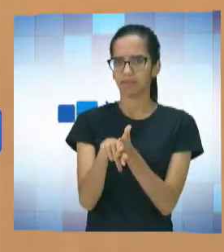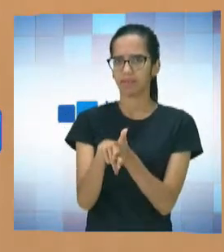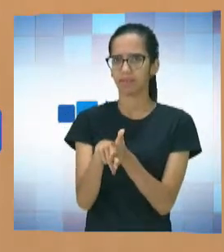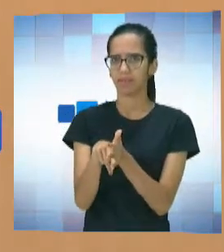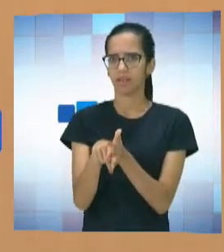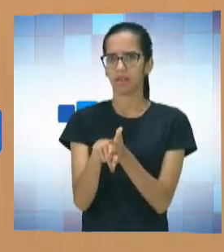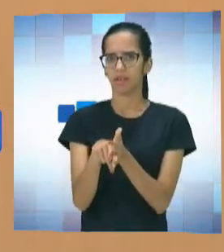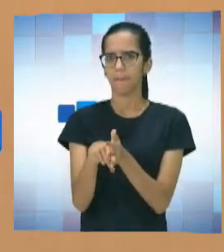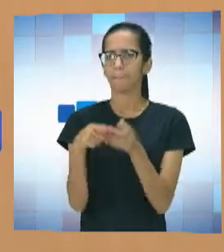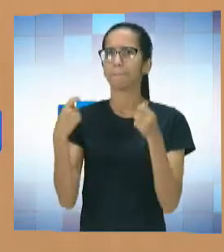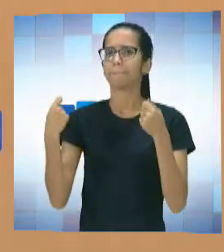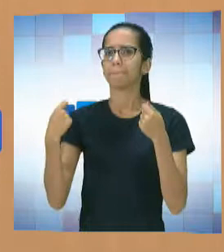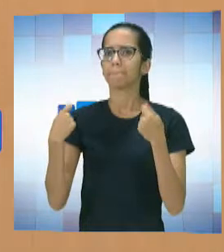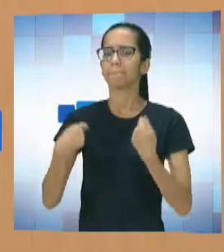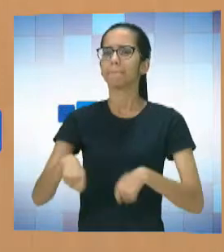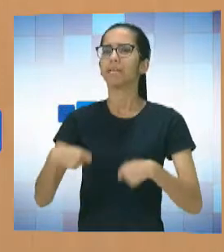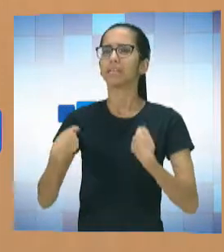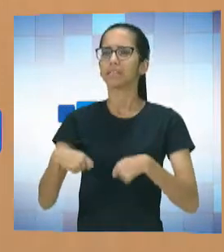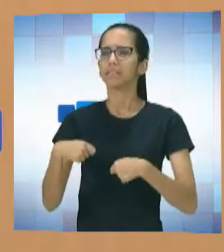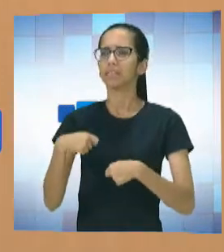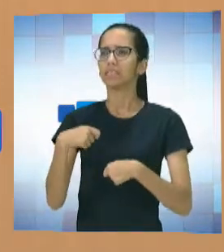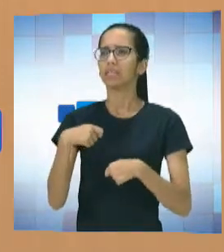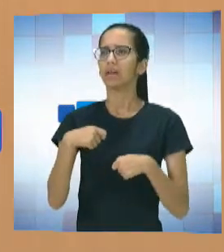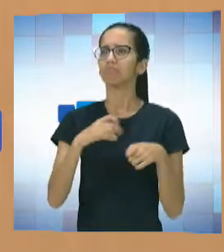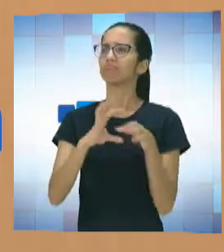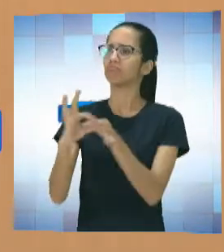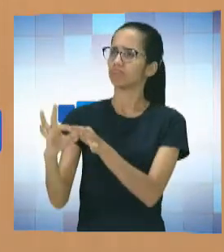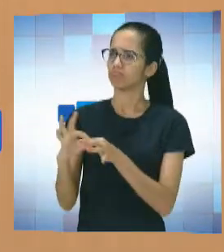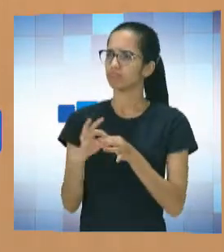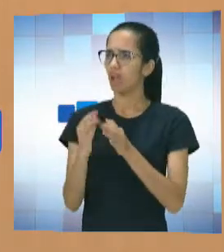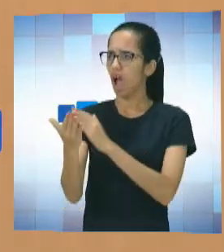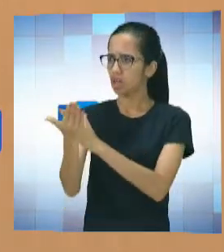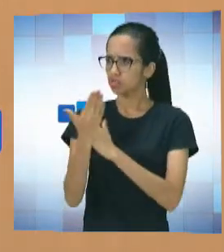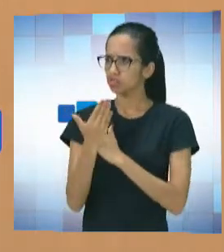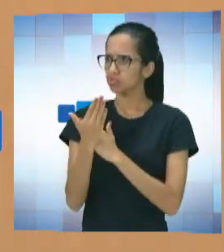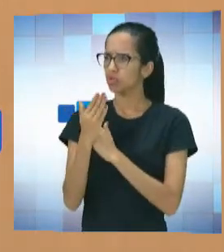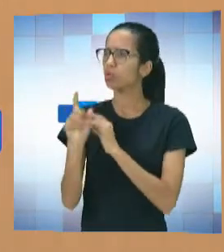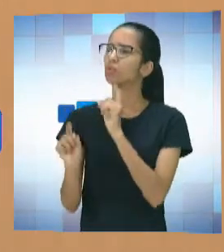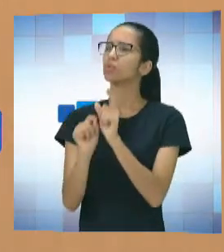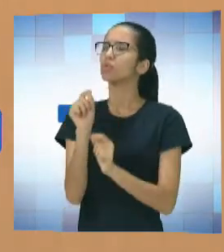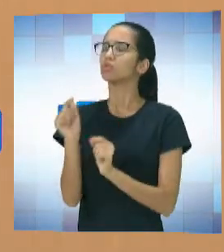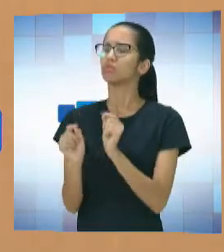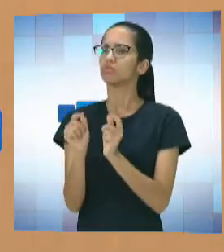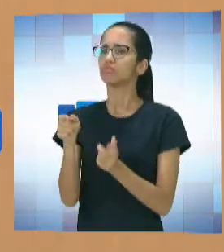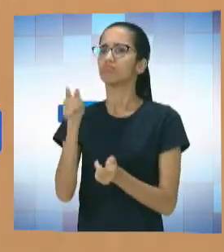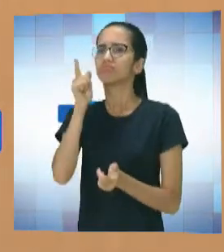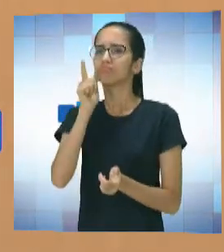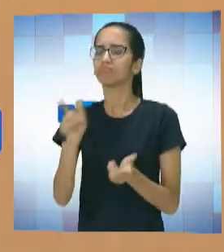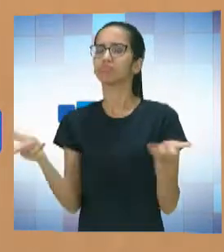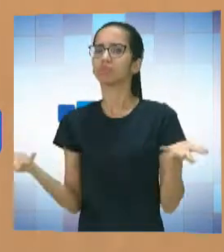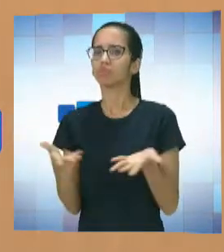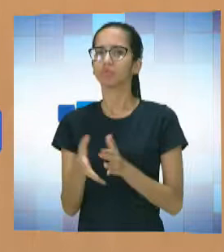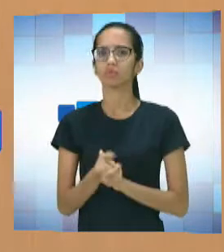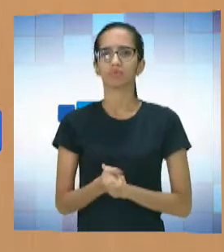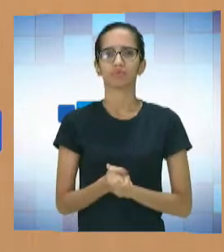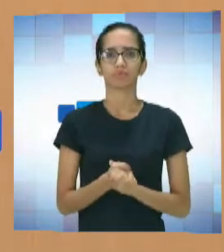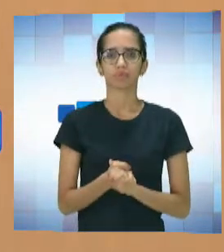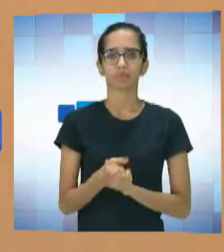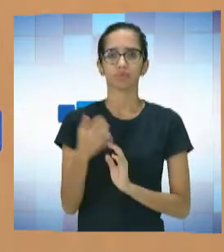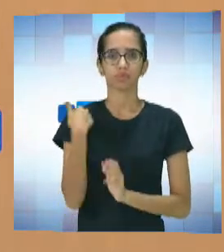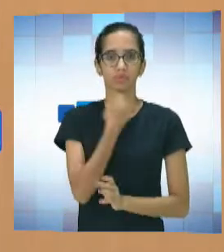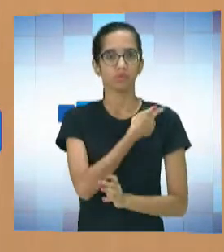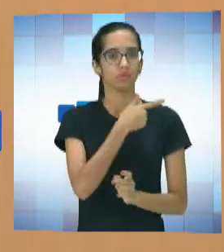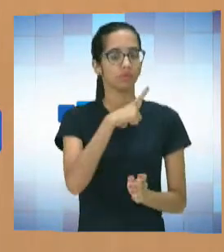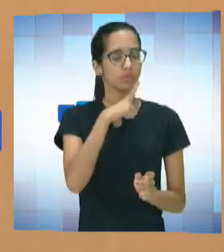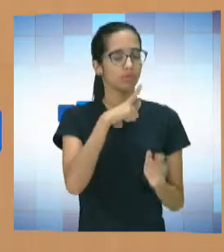aconteça, faz-se necessário parcerias, né, professor? Sim. Quais são elas? Hoje, nós temos assim, nós não deixamos de ter uma parceria com